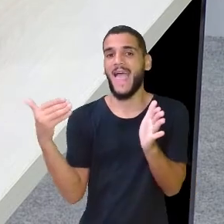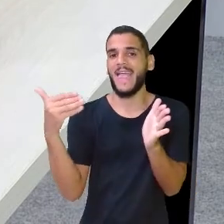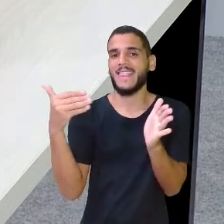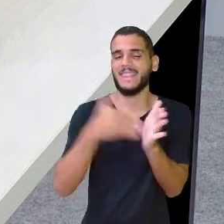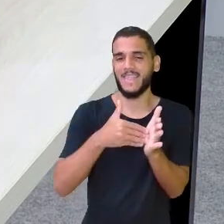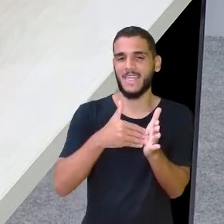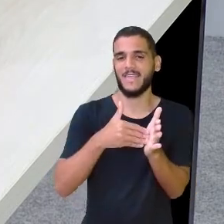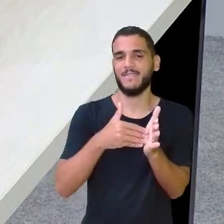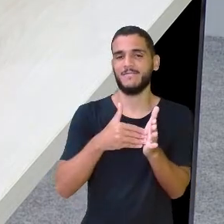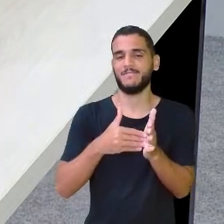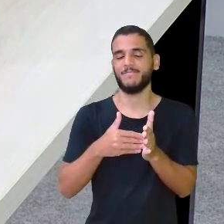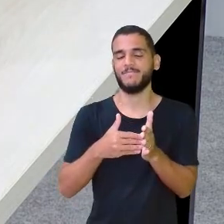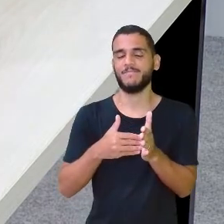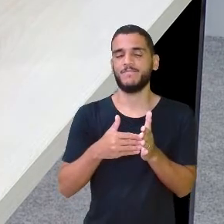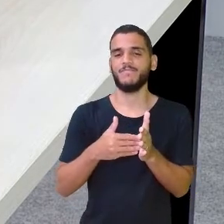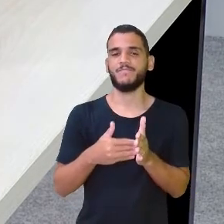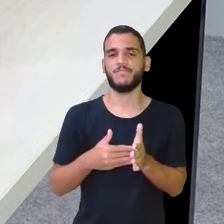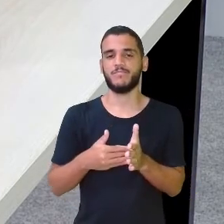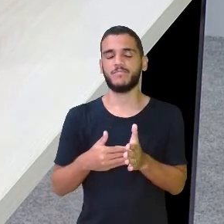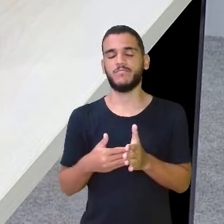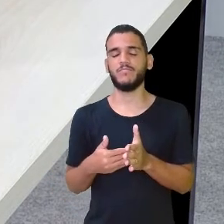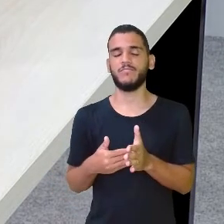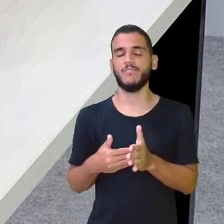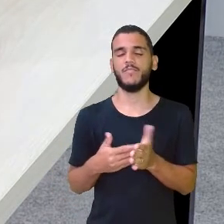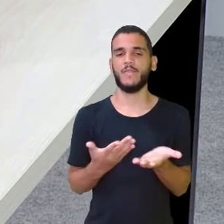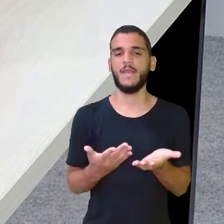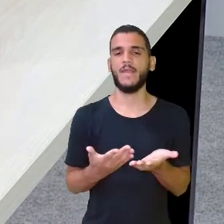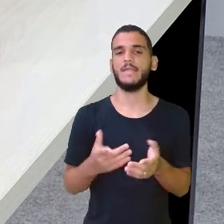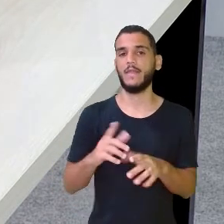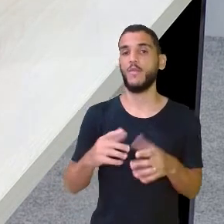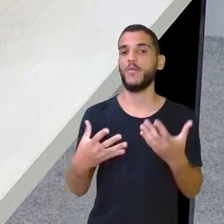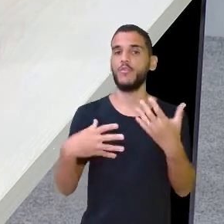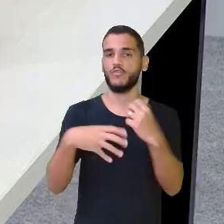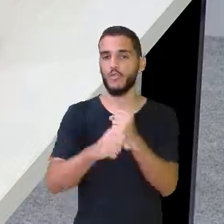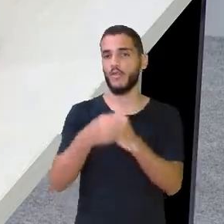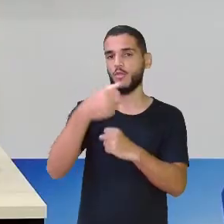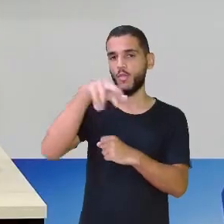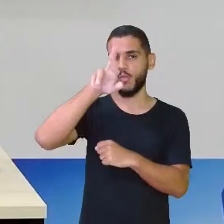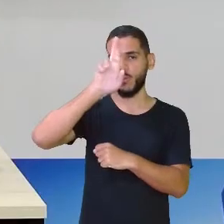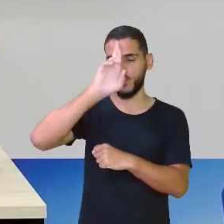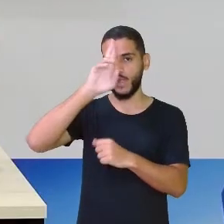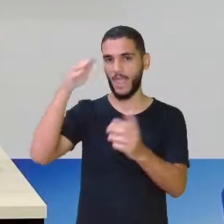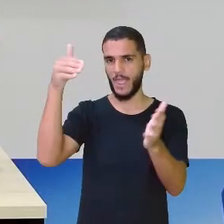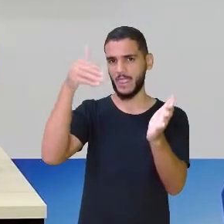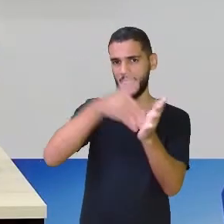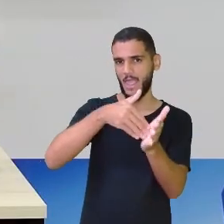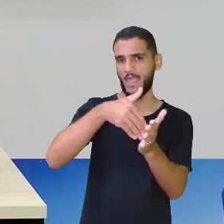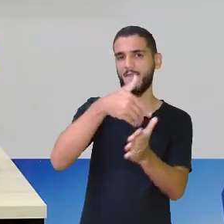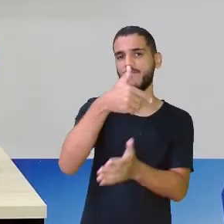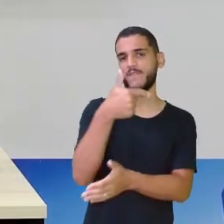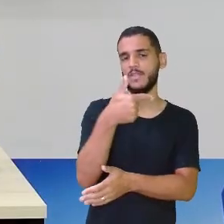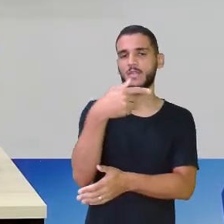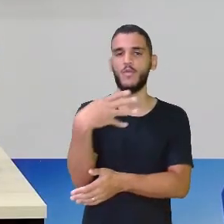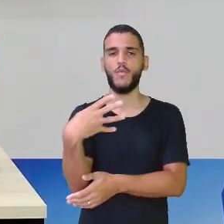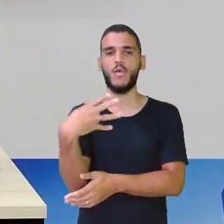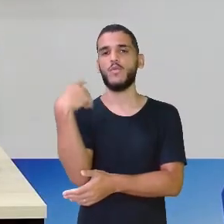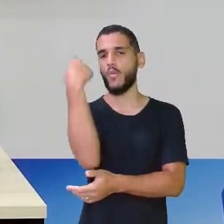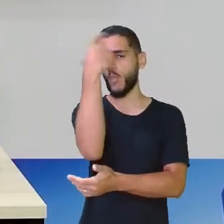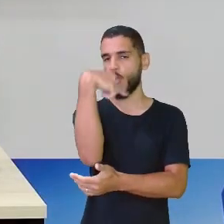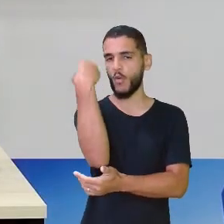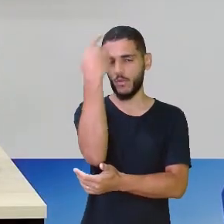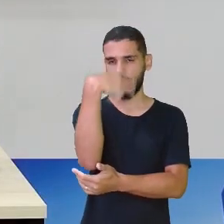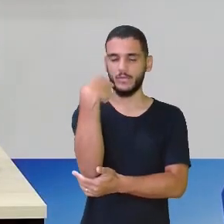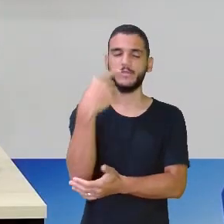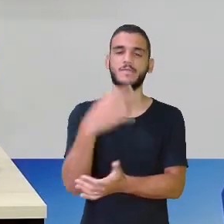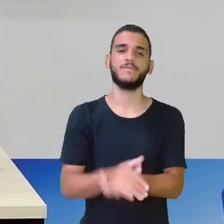as 12 horas finais, depois do horário da tarde, que dá um total de 24 horas.